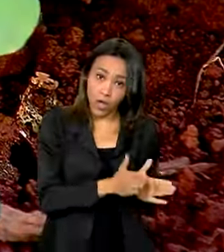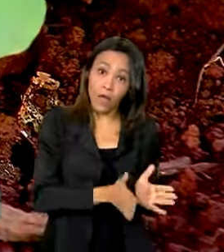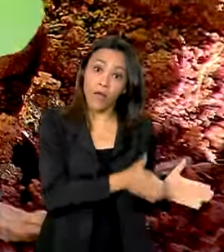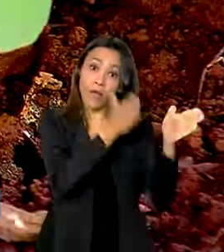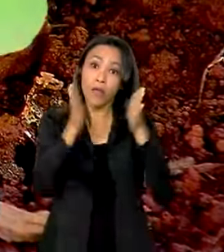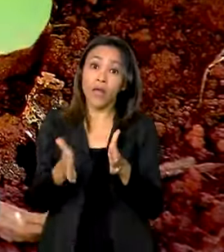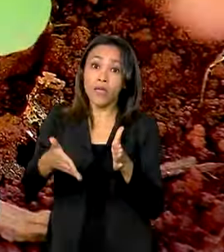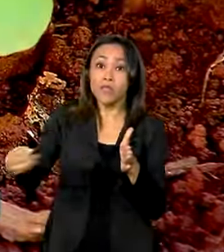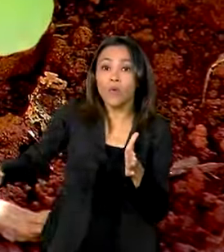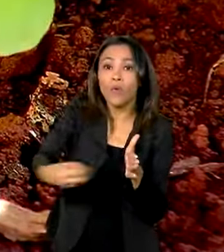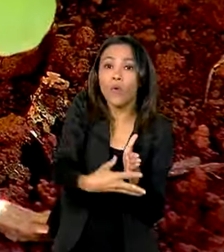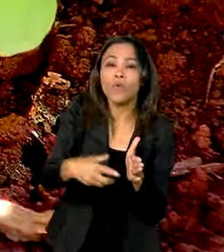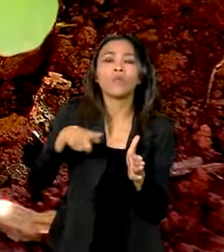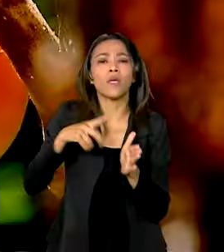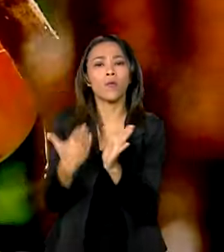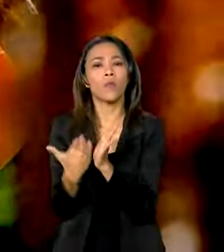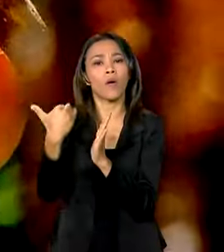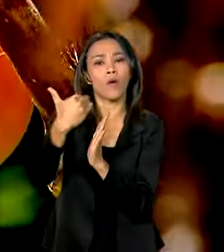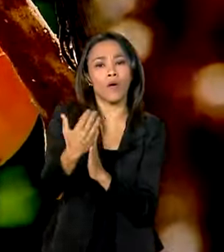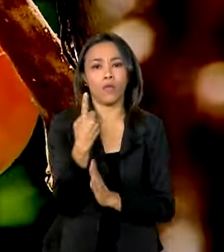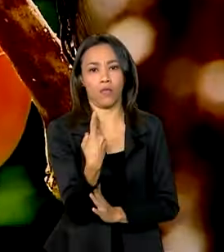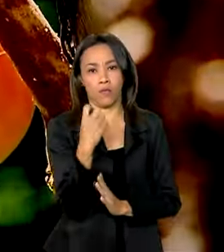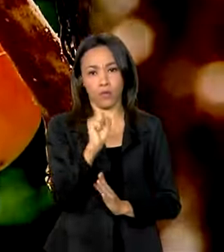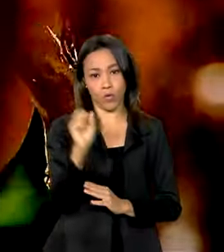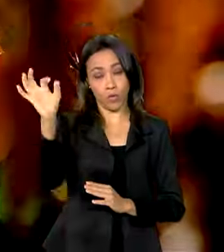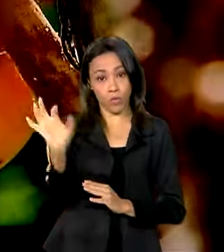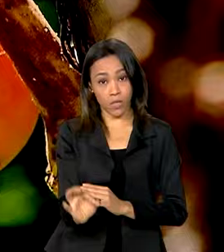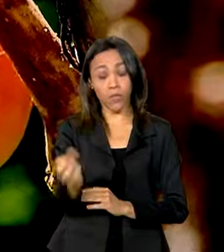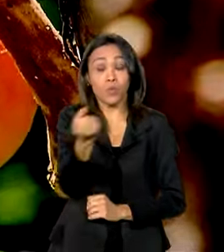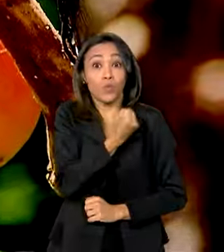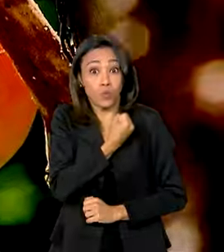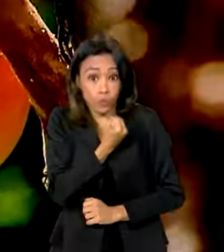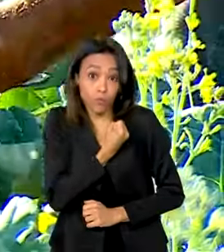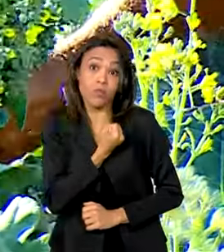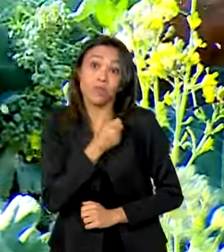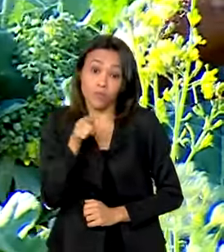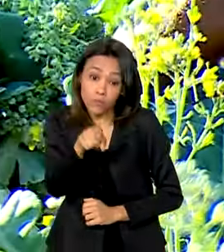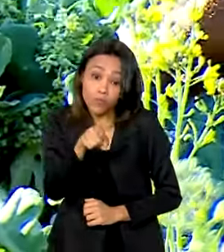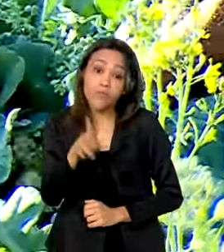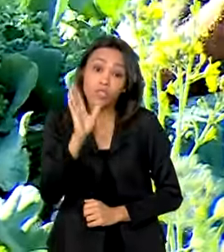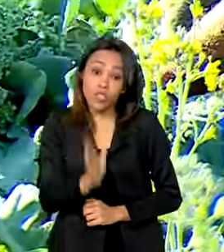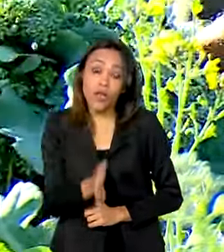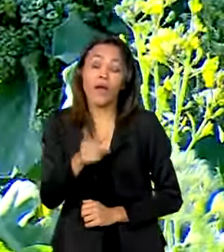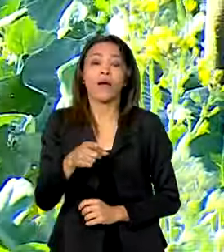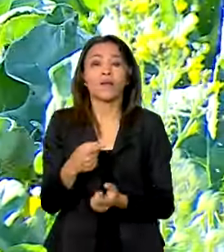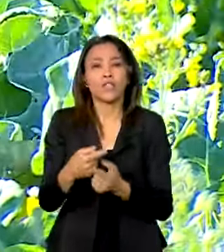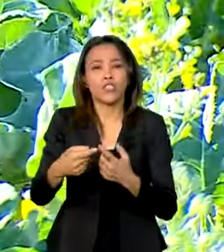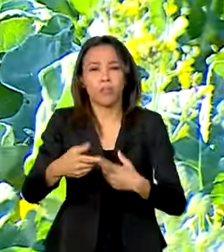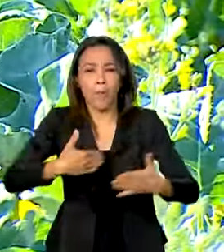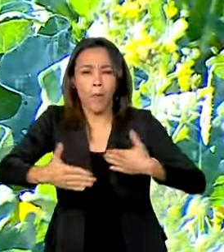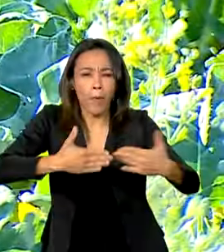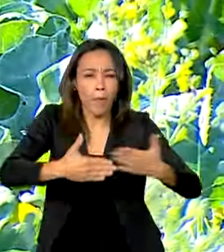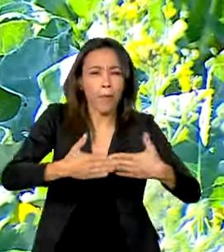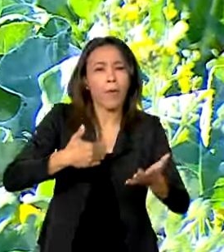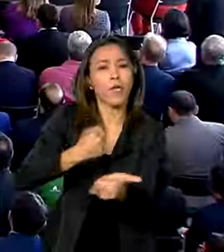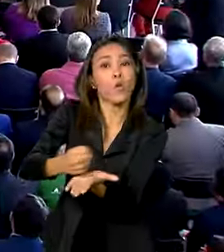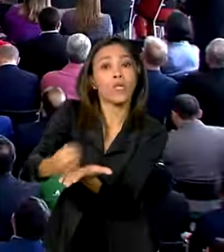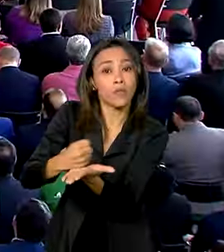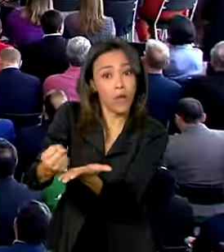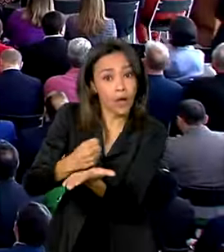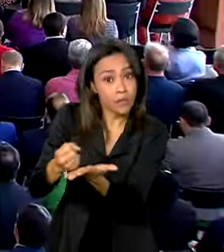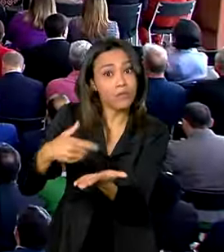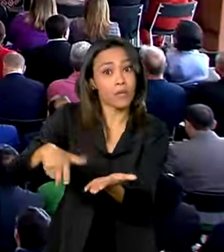a nova safra apresenta um aumento de 18% no número de operações e de 12% no volume contratado.